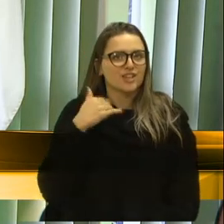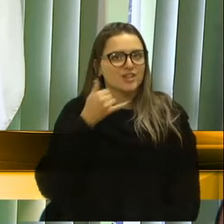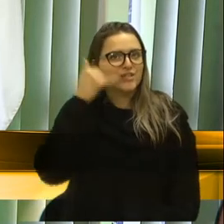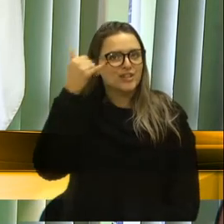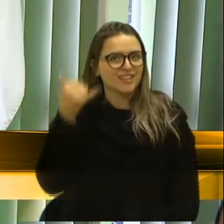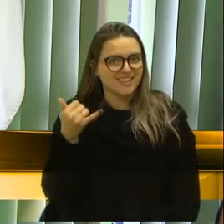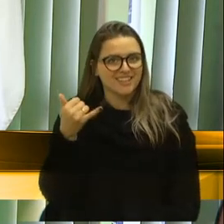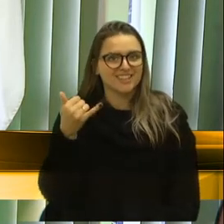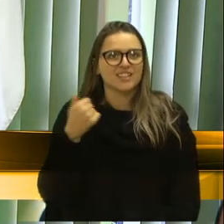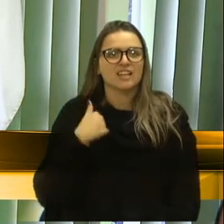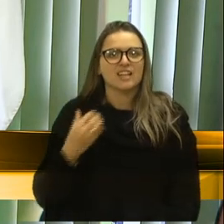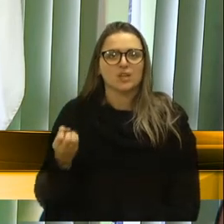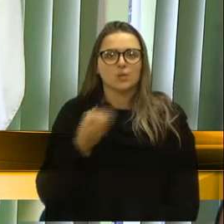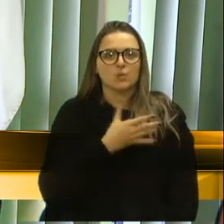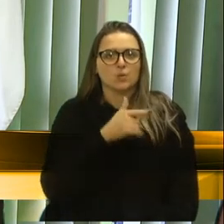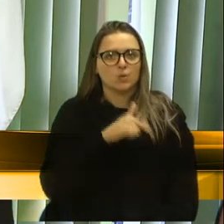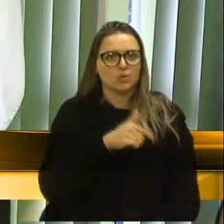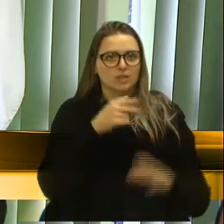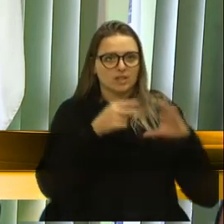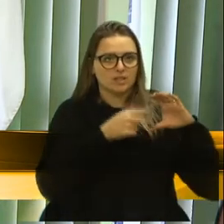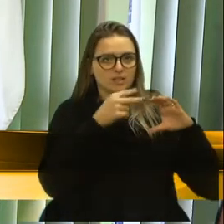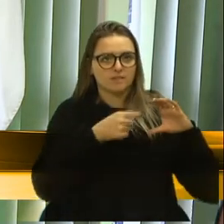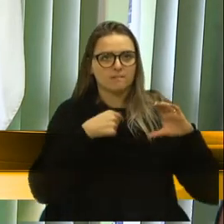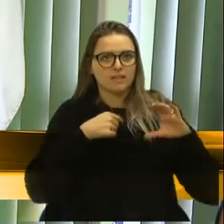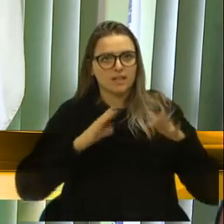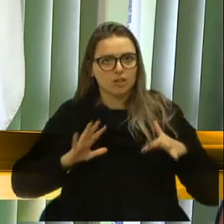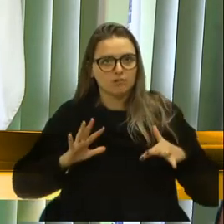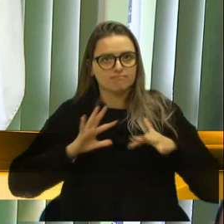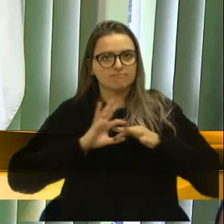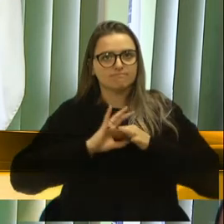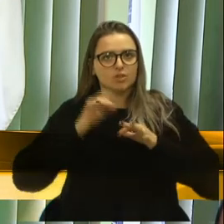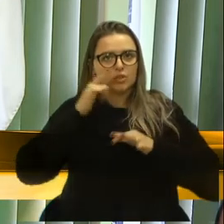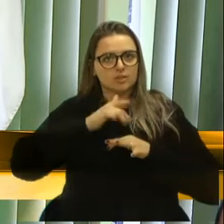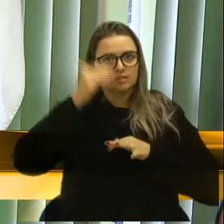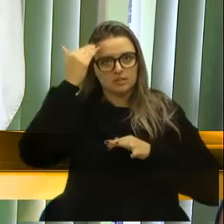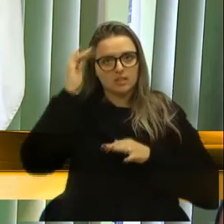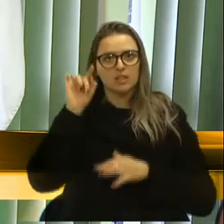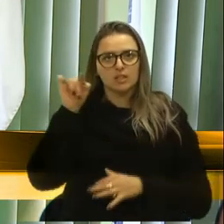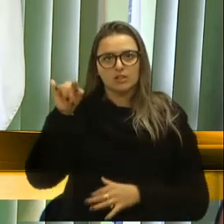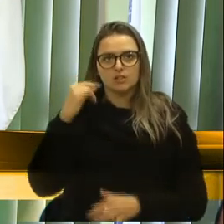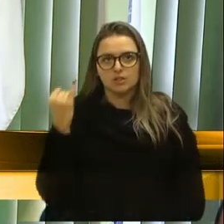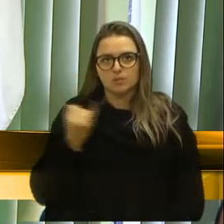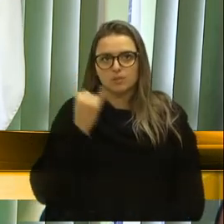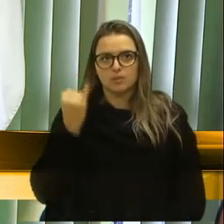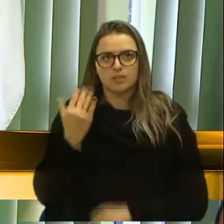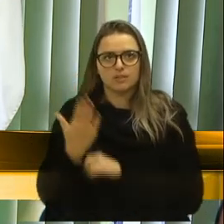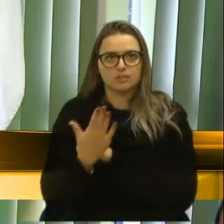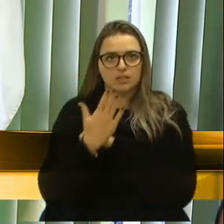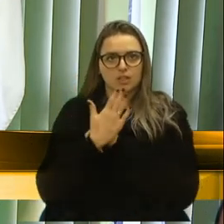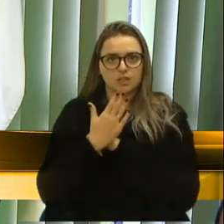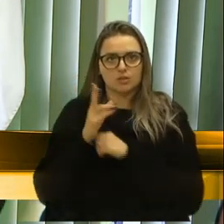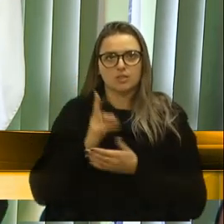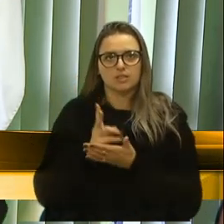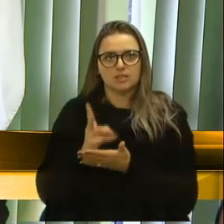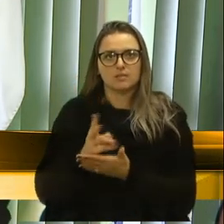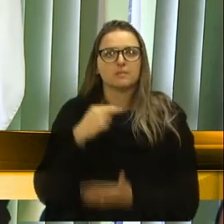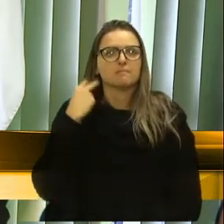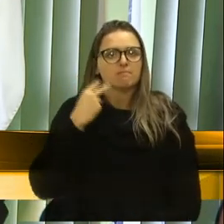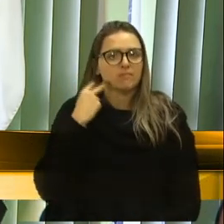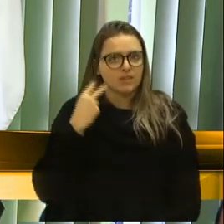eu sou novo aqui na casa, estou me fortalecendo agora e o senhor é uma pessoa muito importante, está sempre me ajudando. É a vereadora